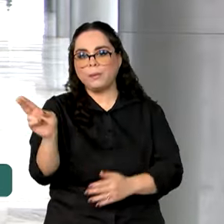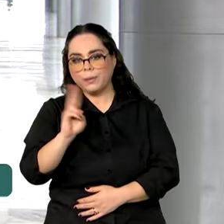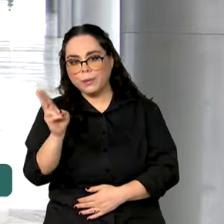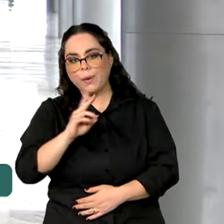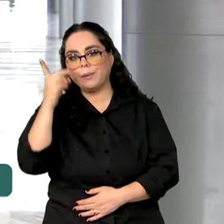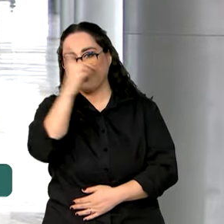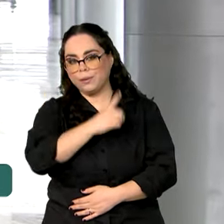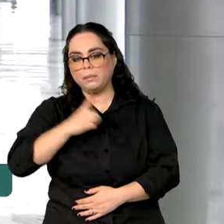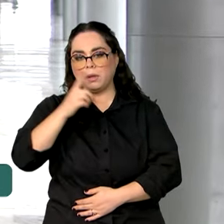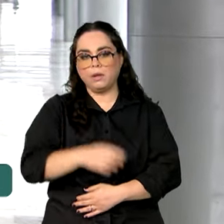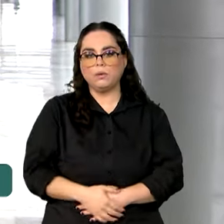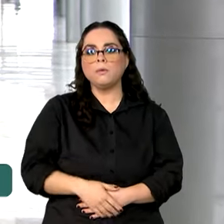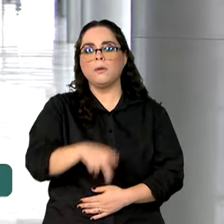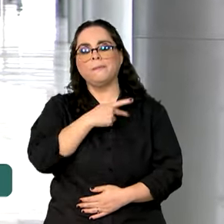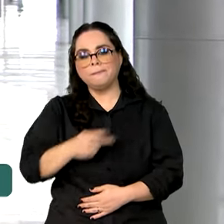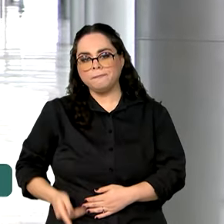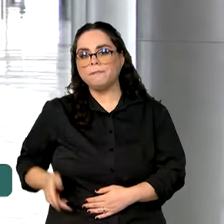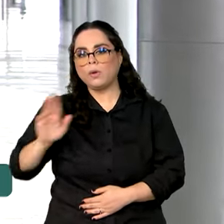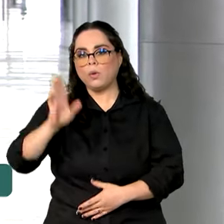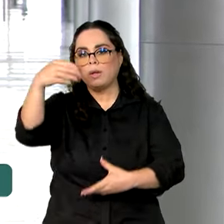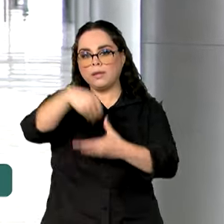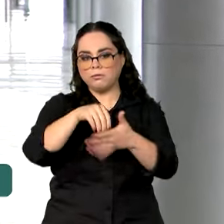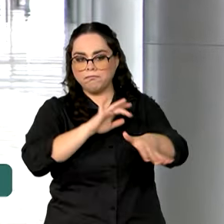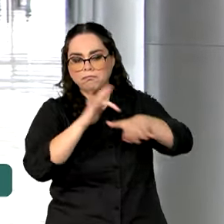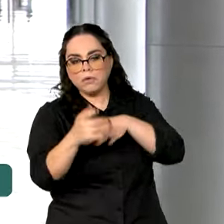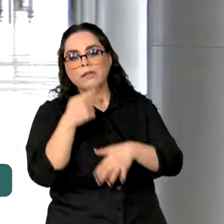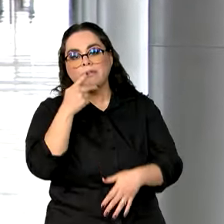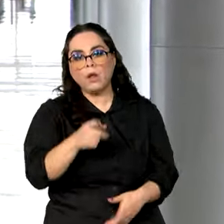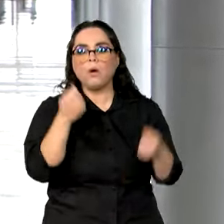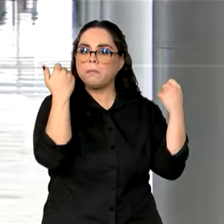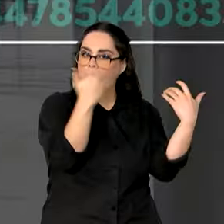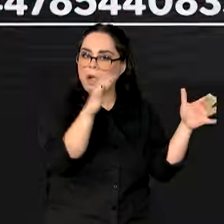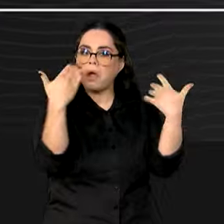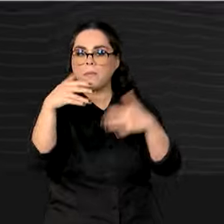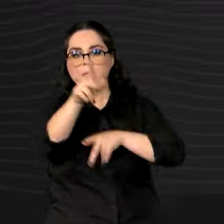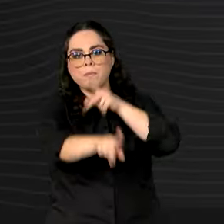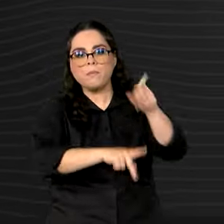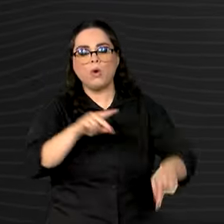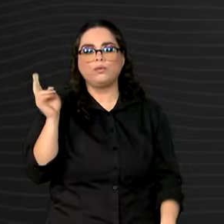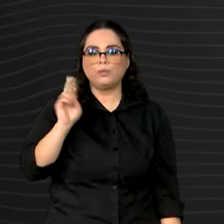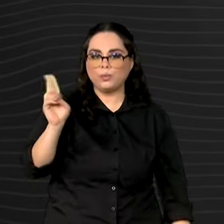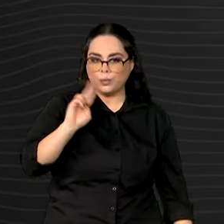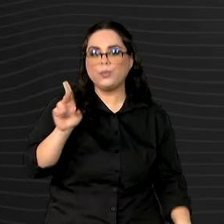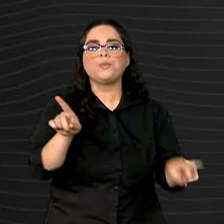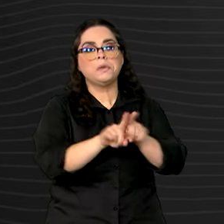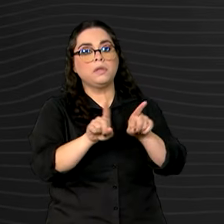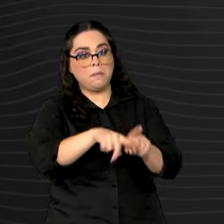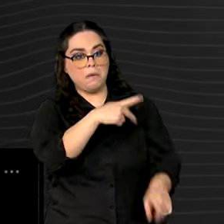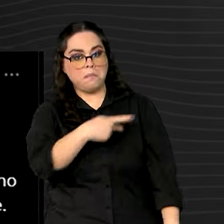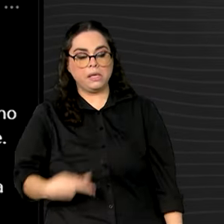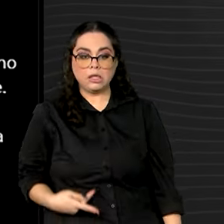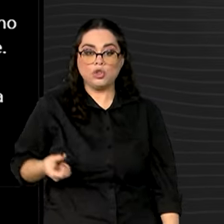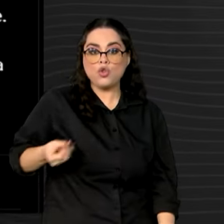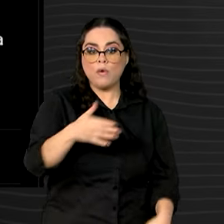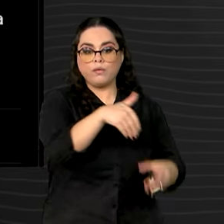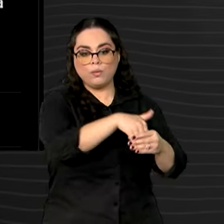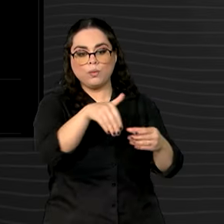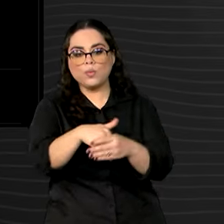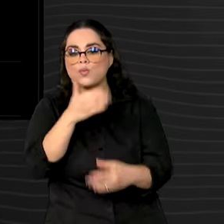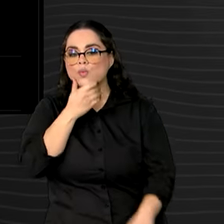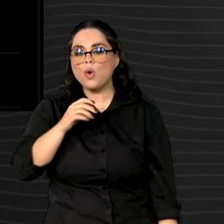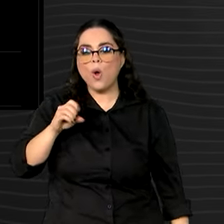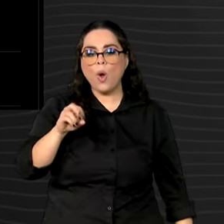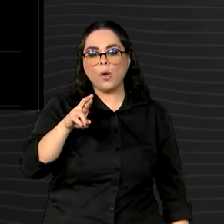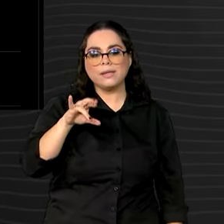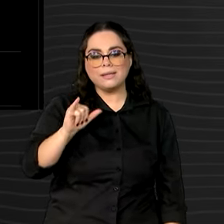neste domingo. O presidente Lula, pelas redes sociais, ele parabenizou o povo uruguaio e também o novo presidente eleito, Orsi